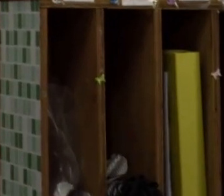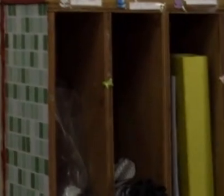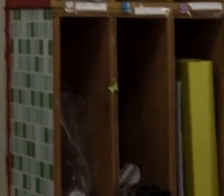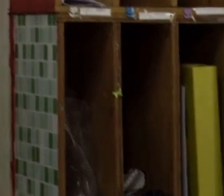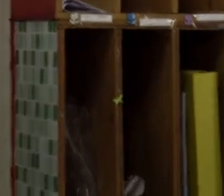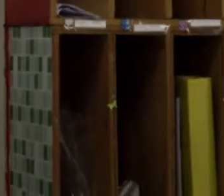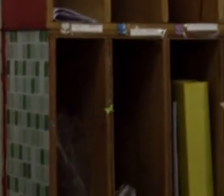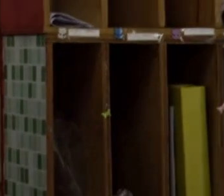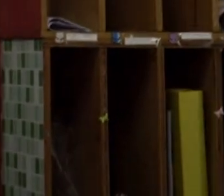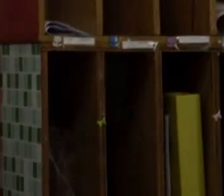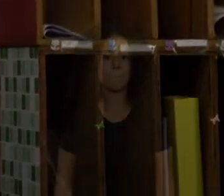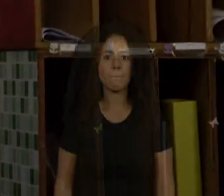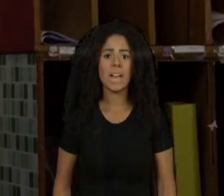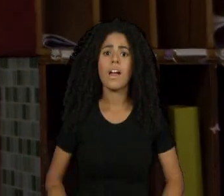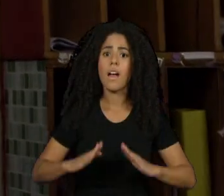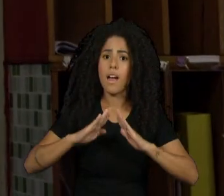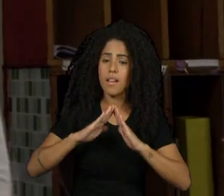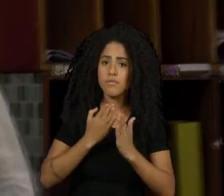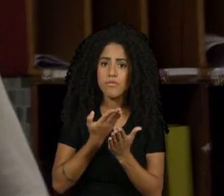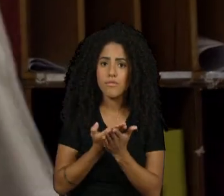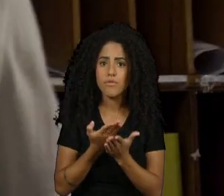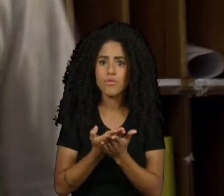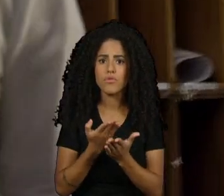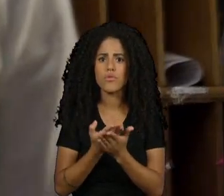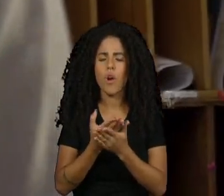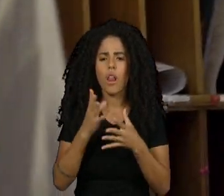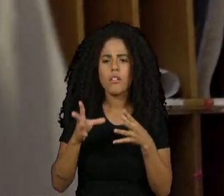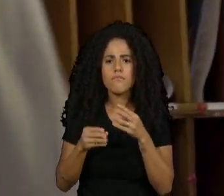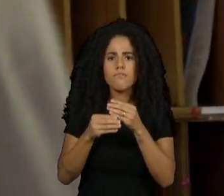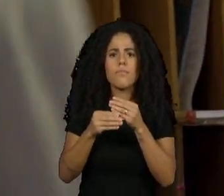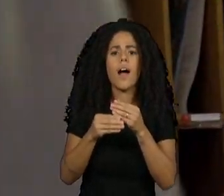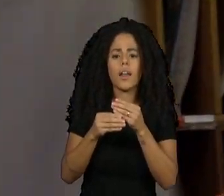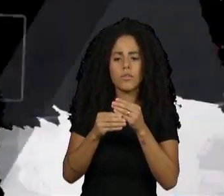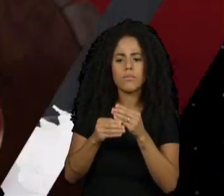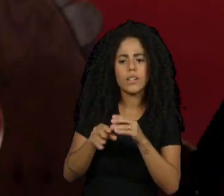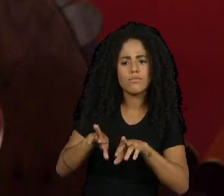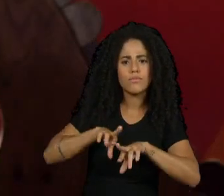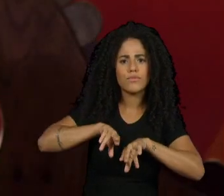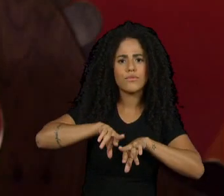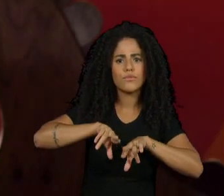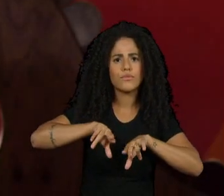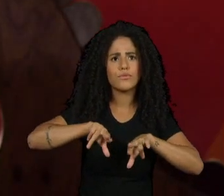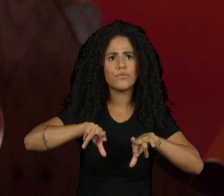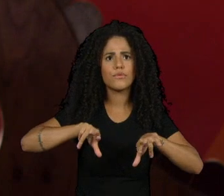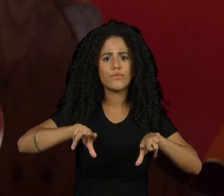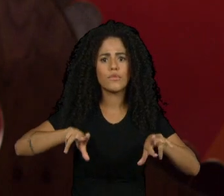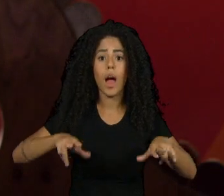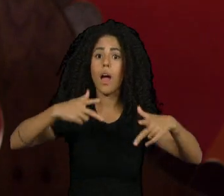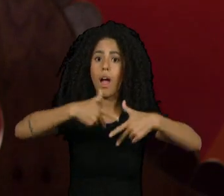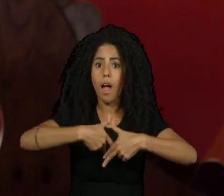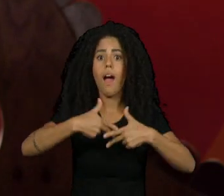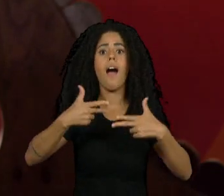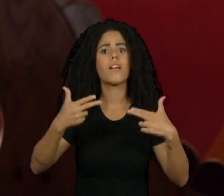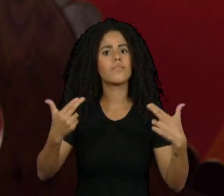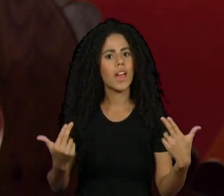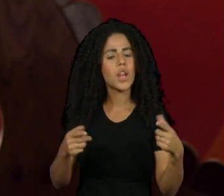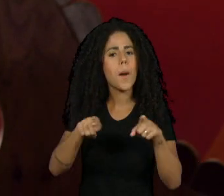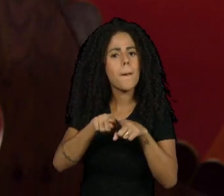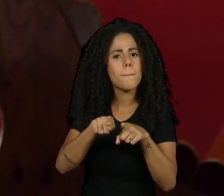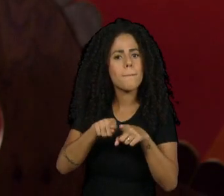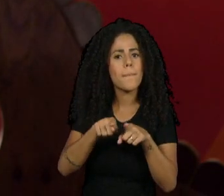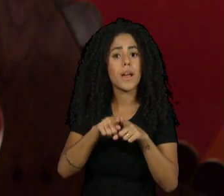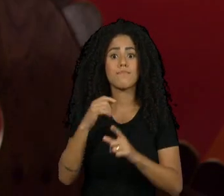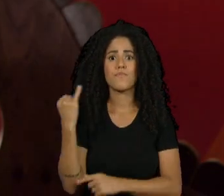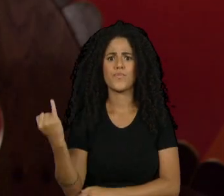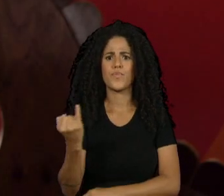A escola agrega as diferenças, agrega a diversidade e principalmente